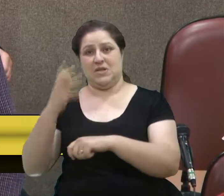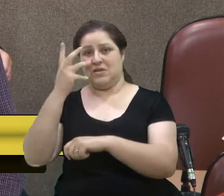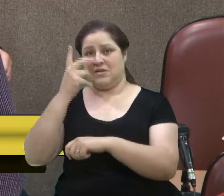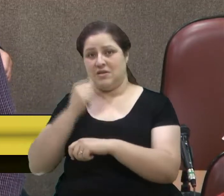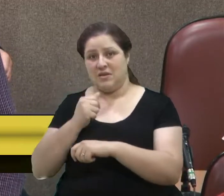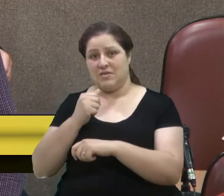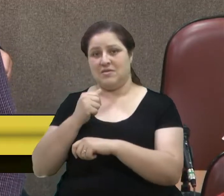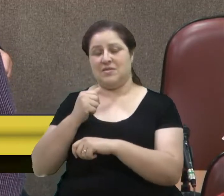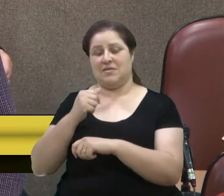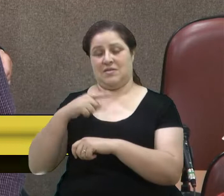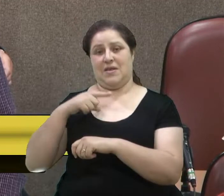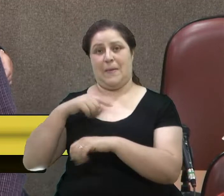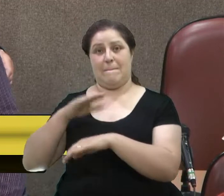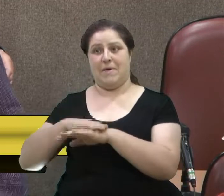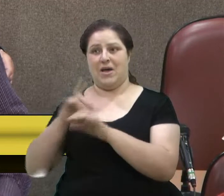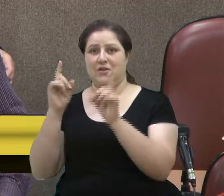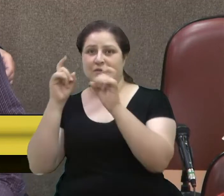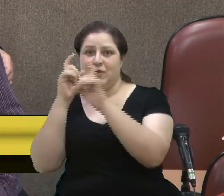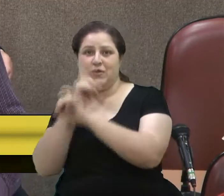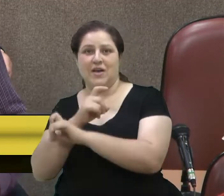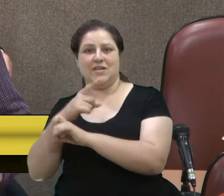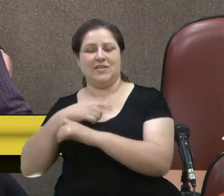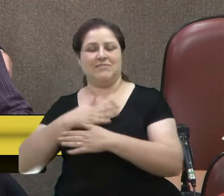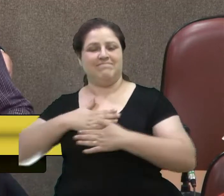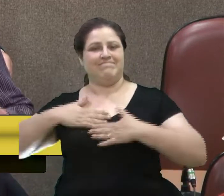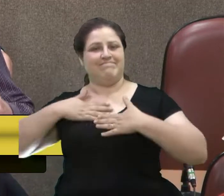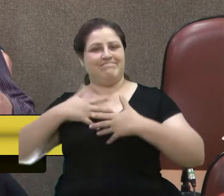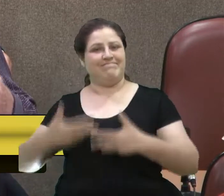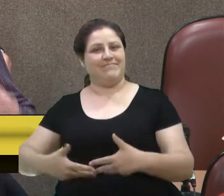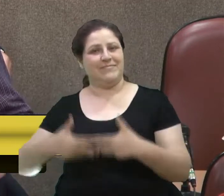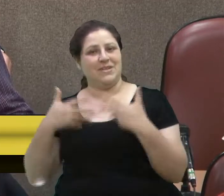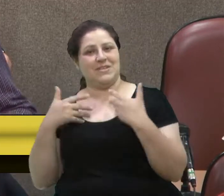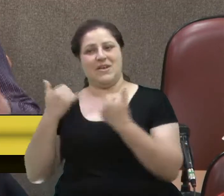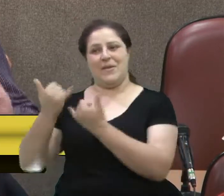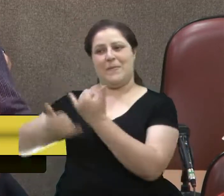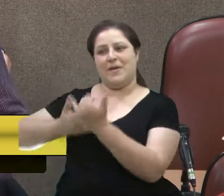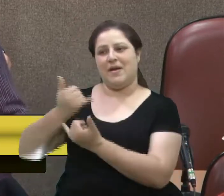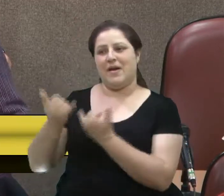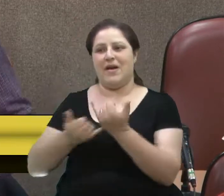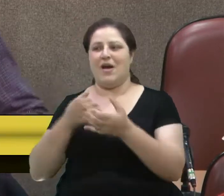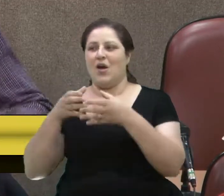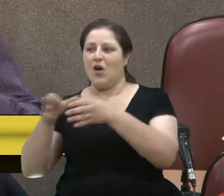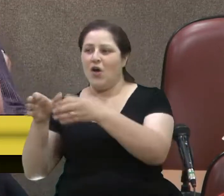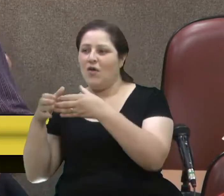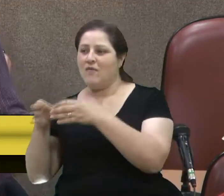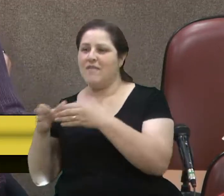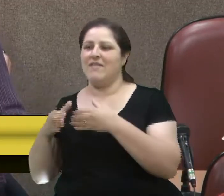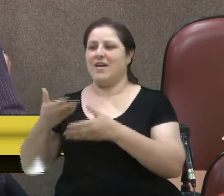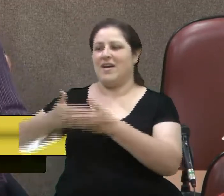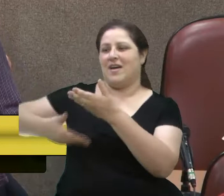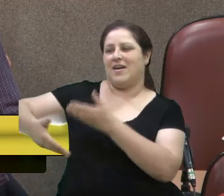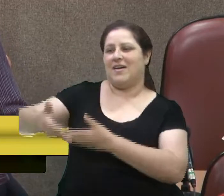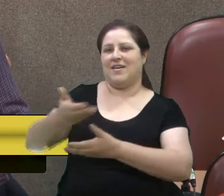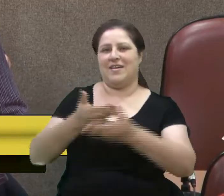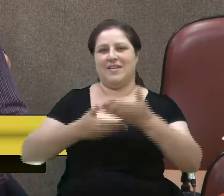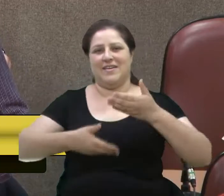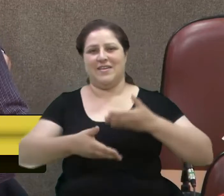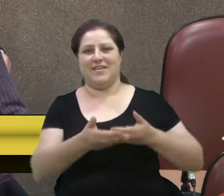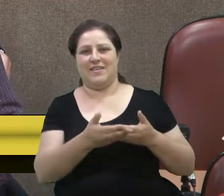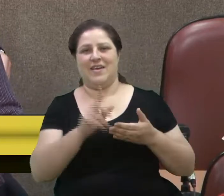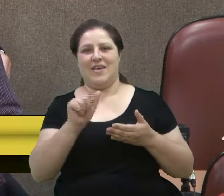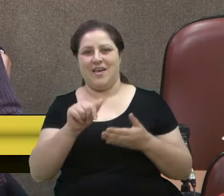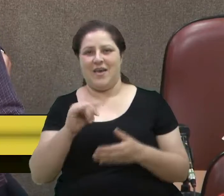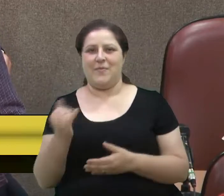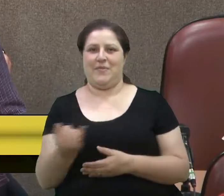dificuldades, que tenham o prazer de brincar, de conviver, de se sociabilizar, é um